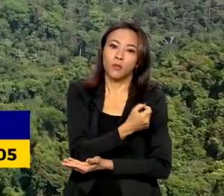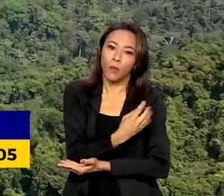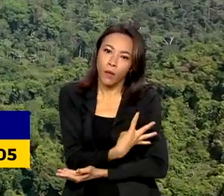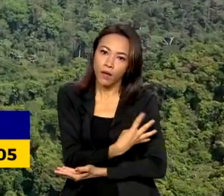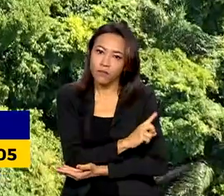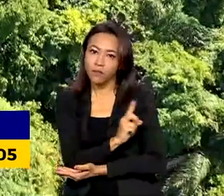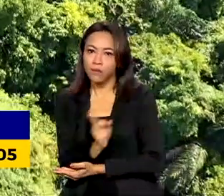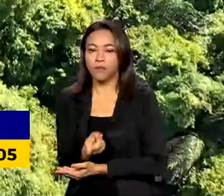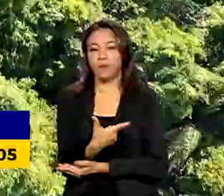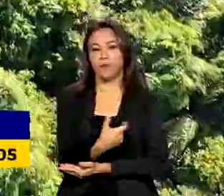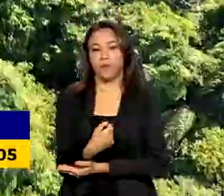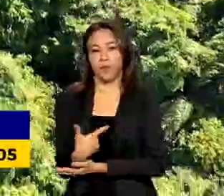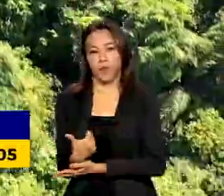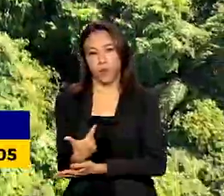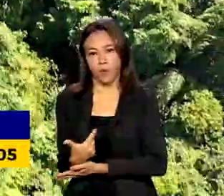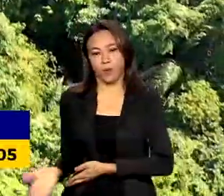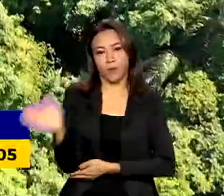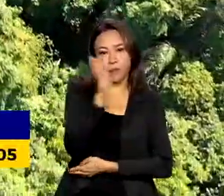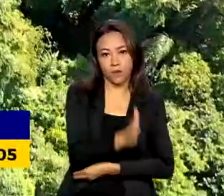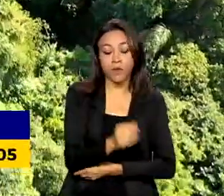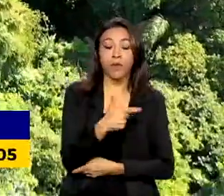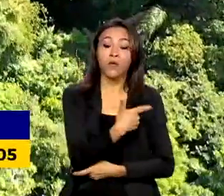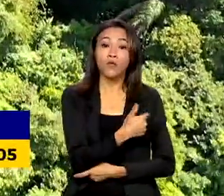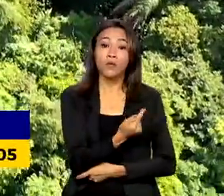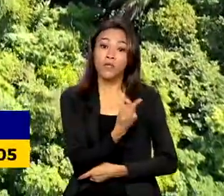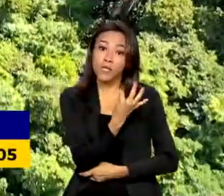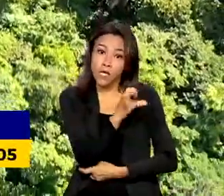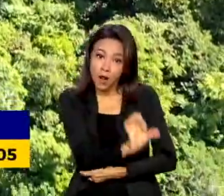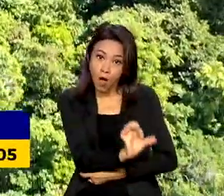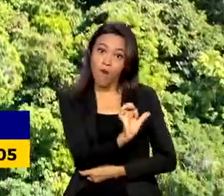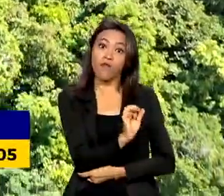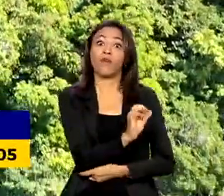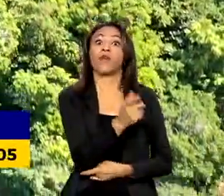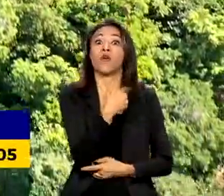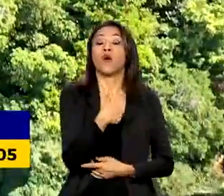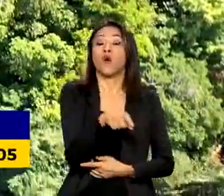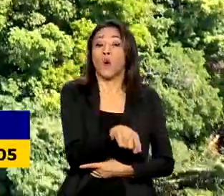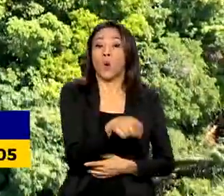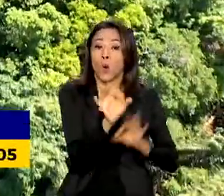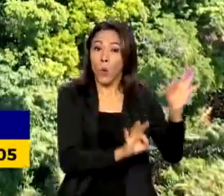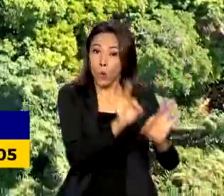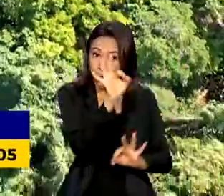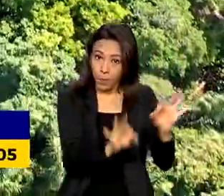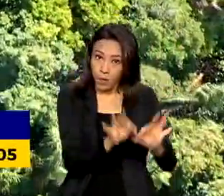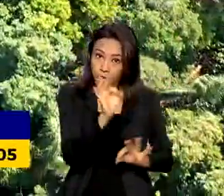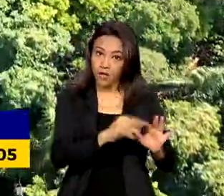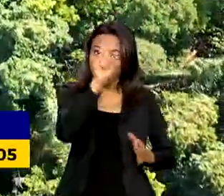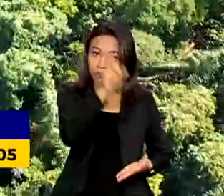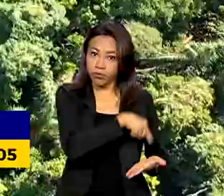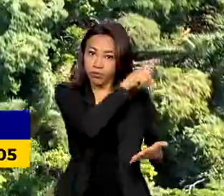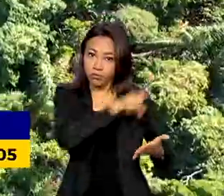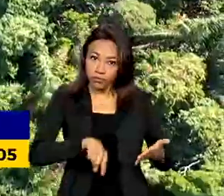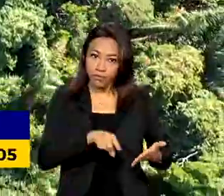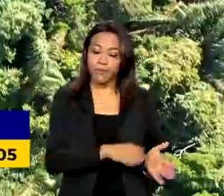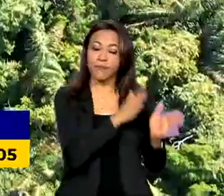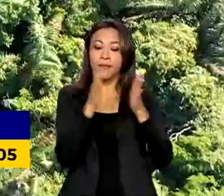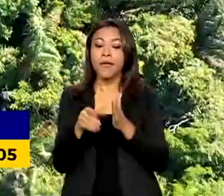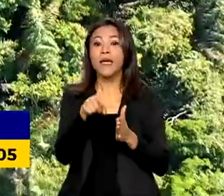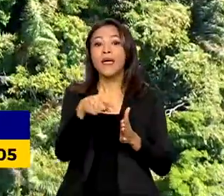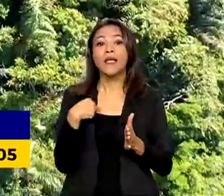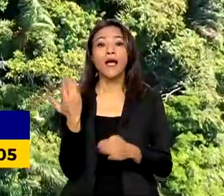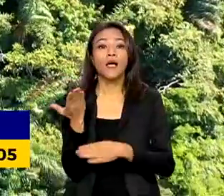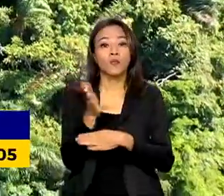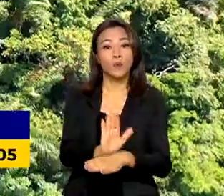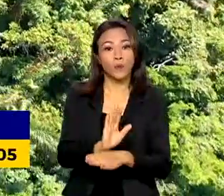2012. Em 2019, o plano foi revogado. O novo documento traz o compromisso de alcançar o desmatamento